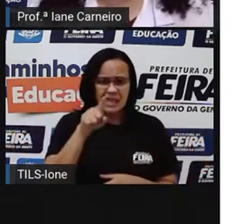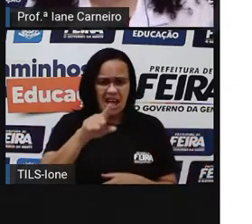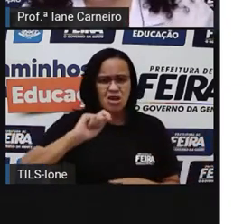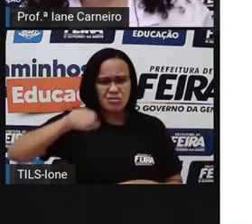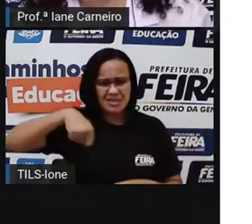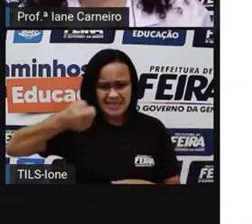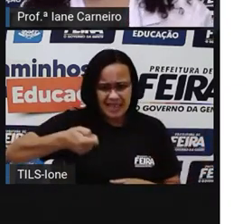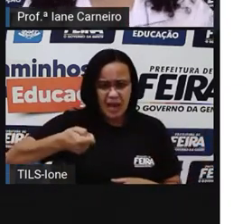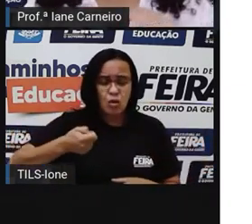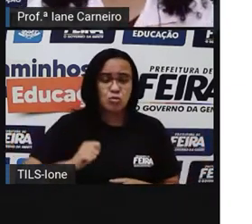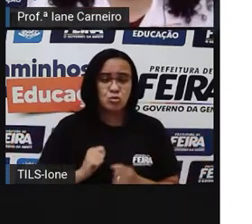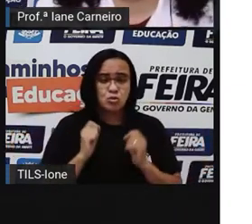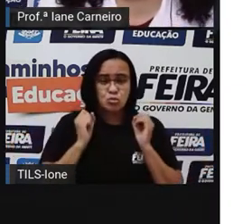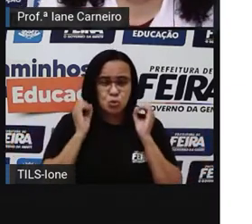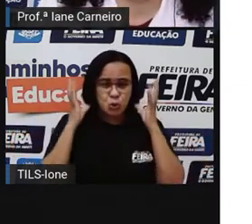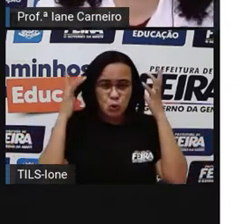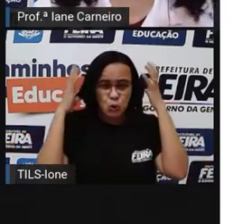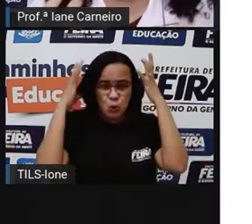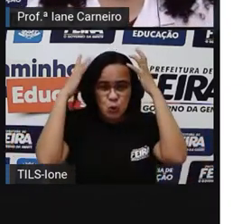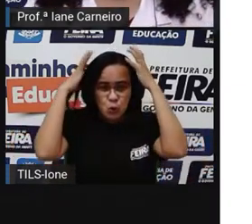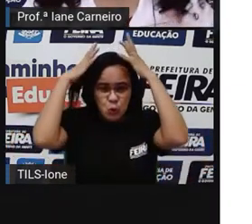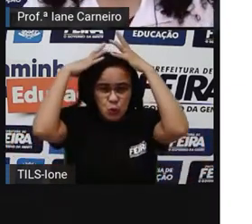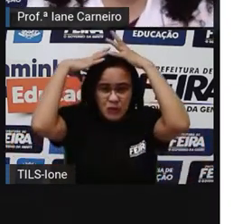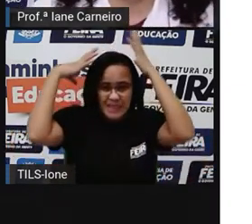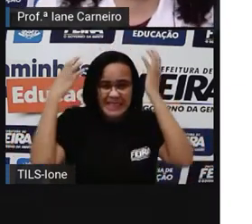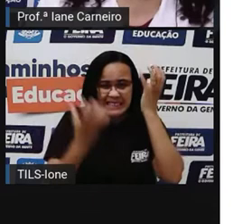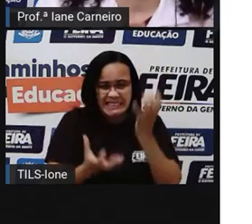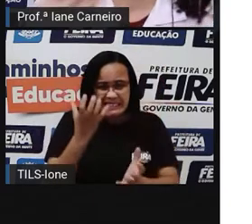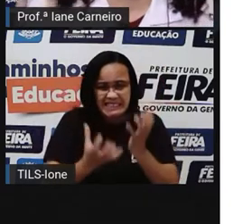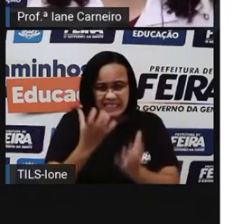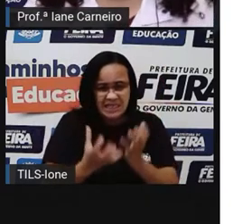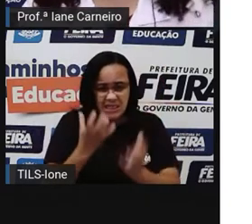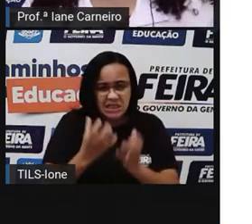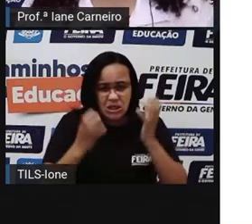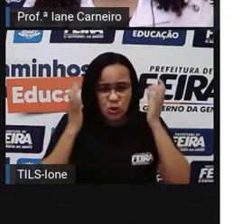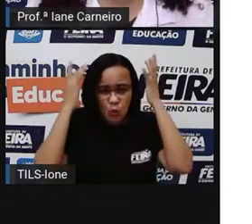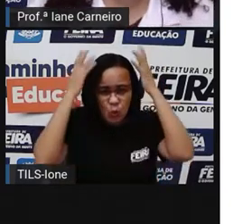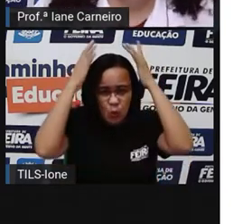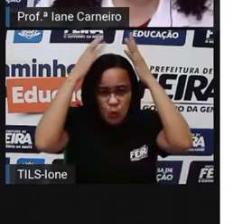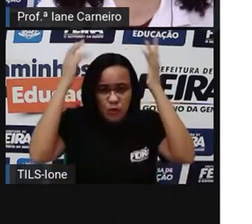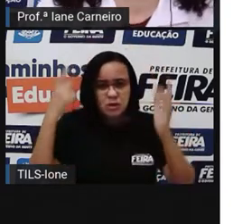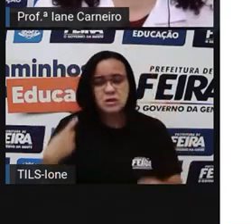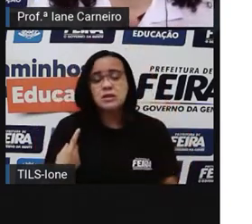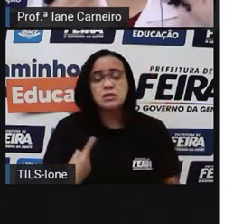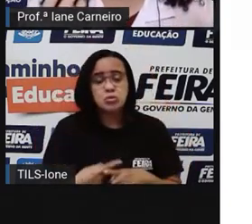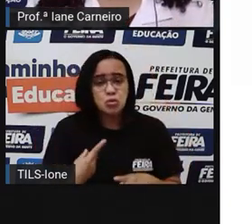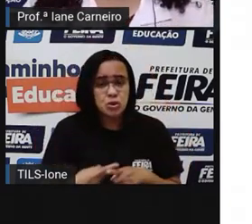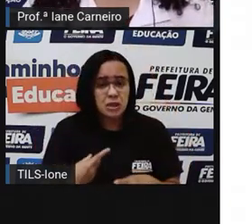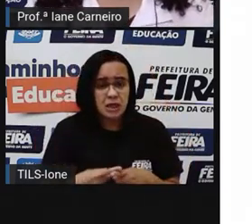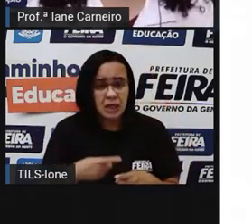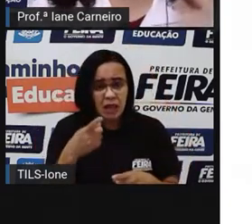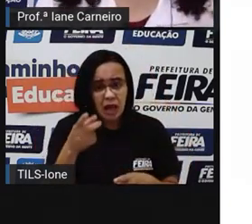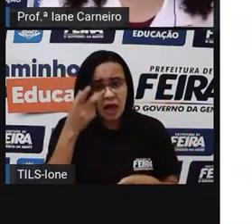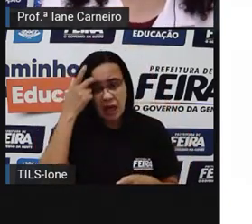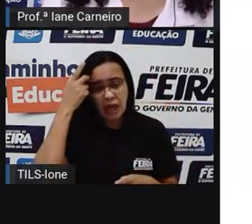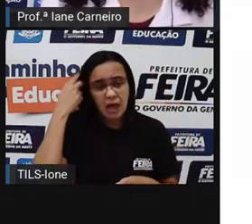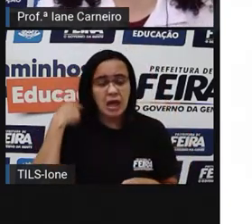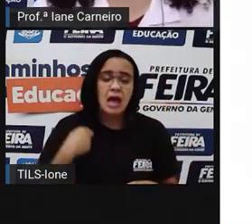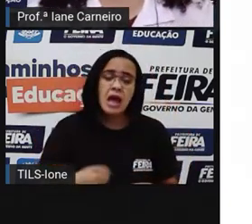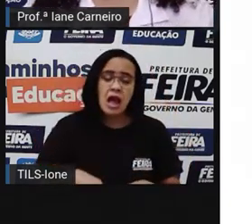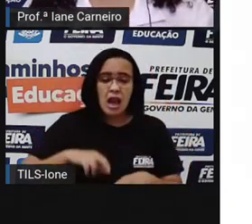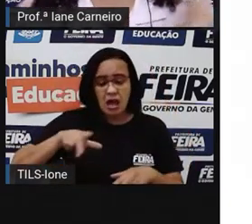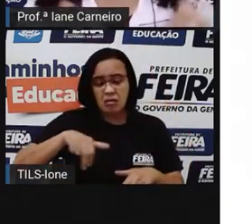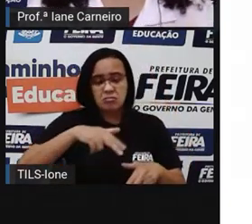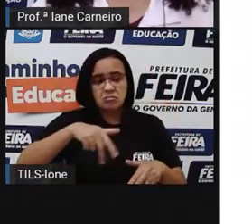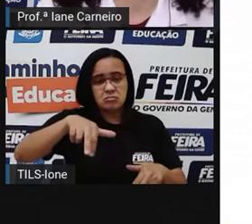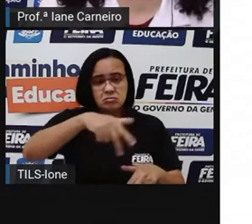lá na fazendinha junto com cavalos, galinhas e vaquinhas ao lado de uma igreja e todos os dias sai para passar